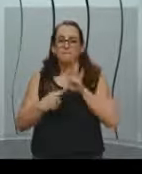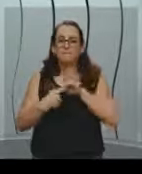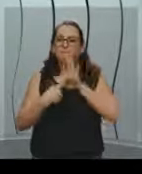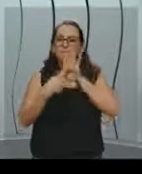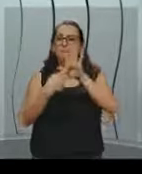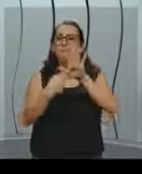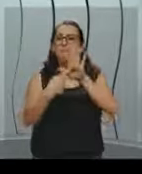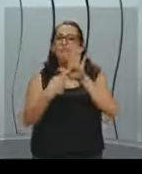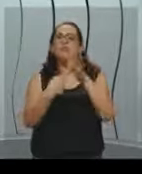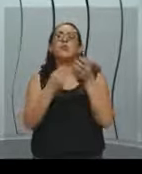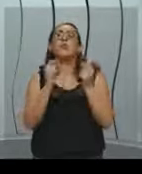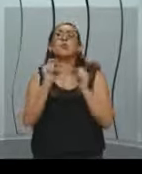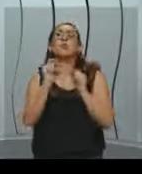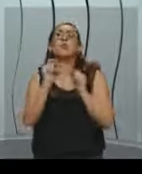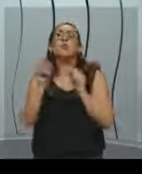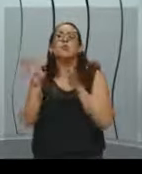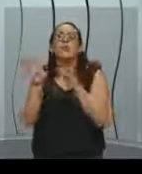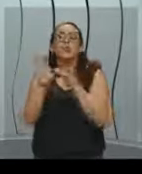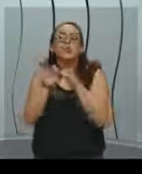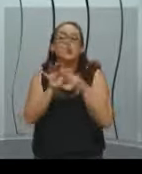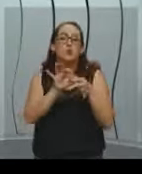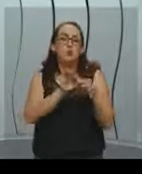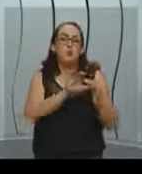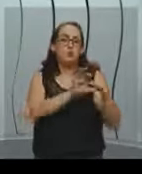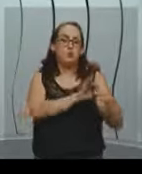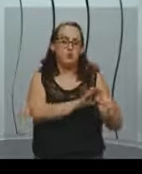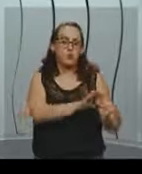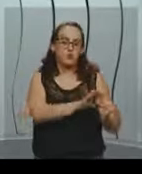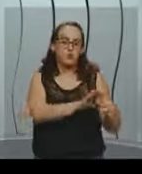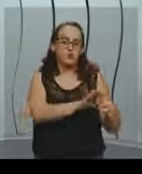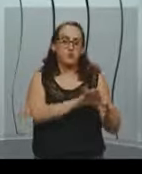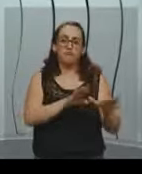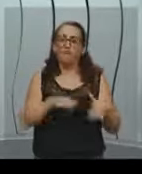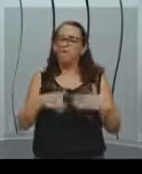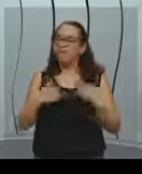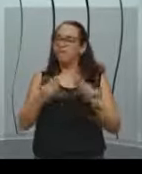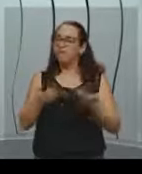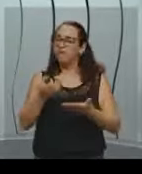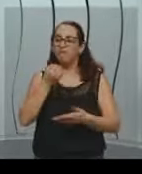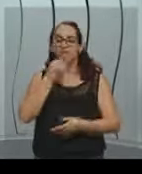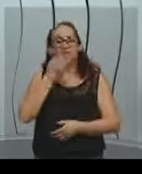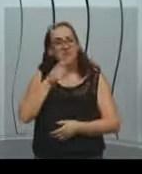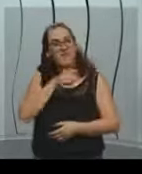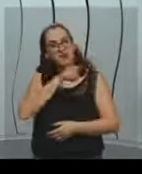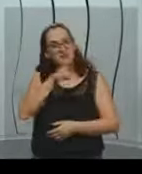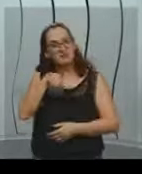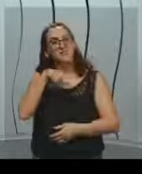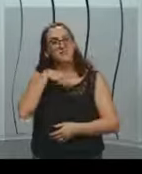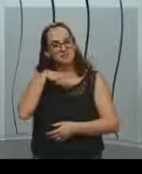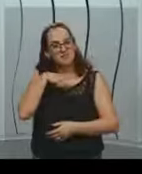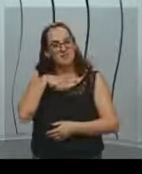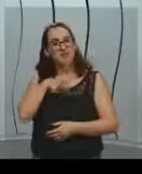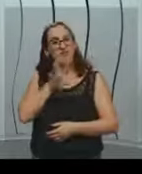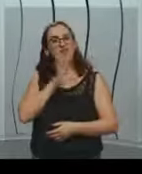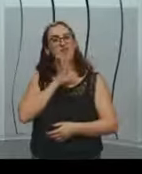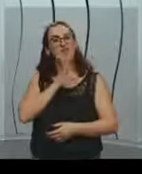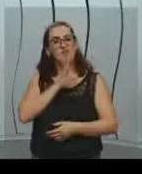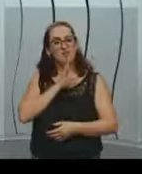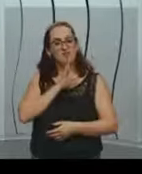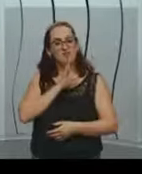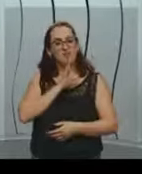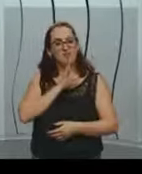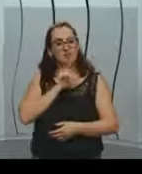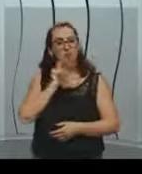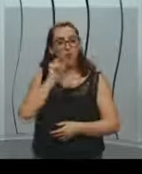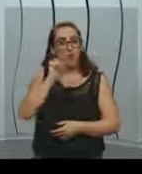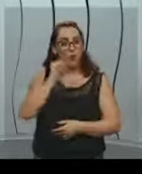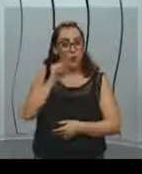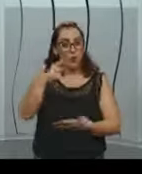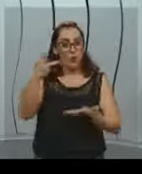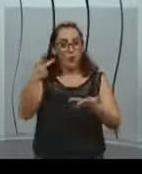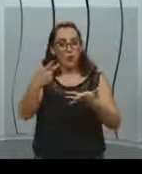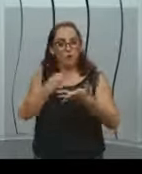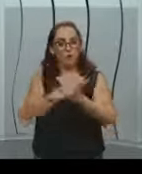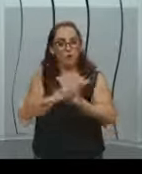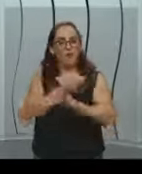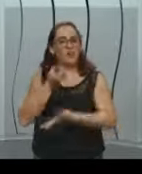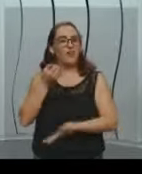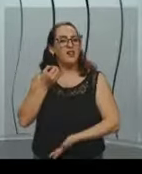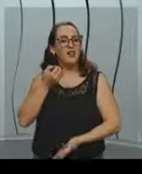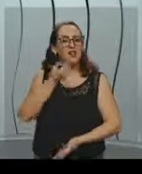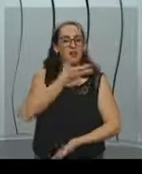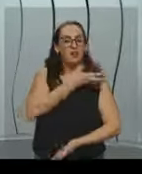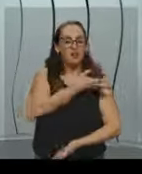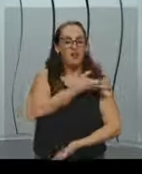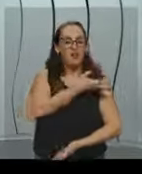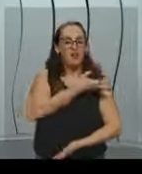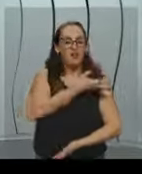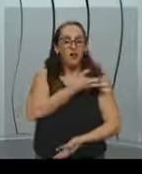contextualizada. Então, é bom vocês terem esse conhecimento do que está acontecendo na atualidade e